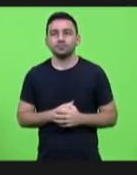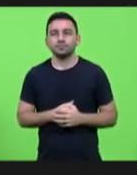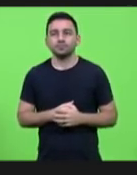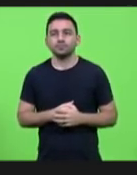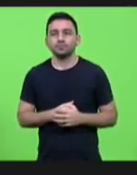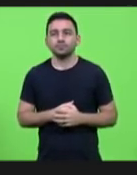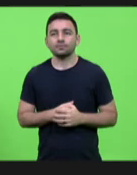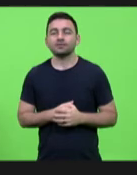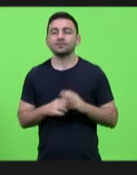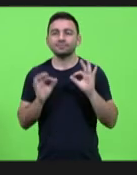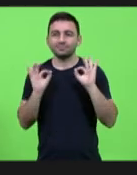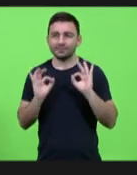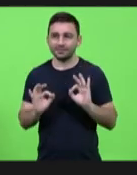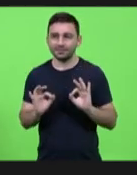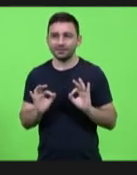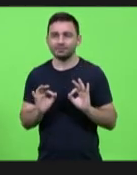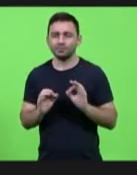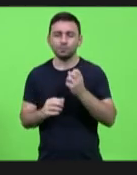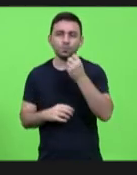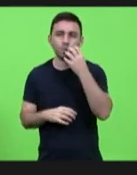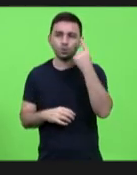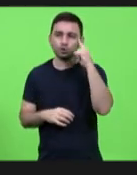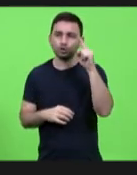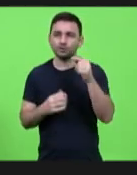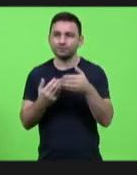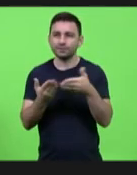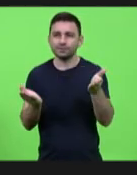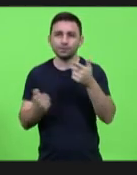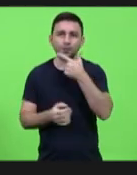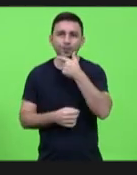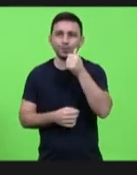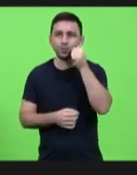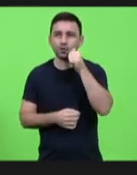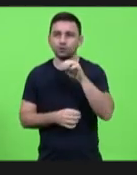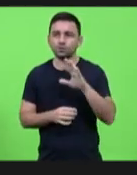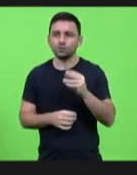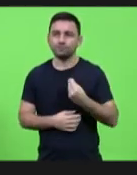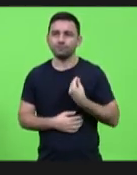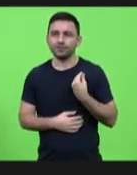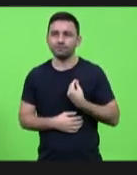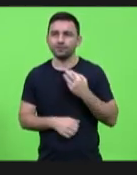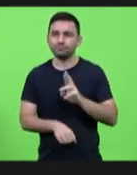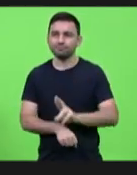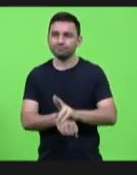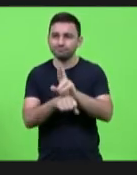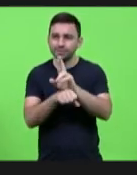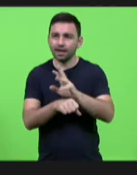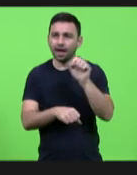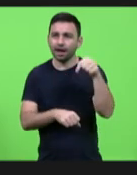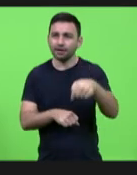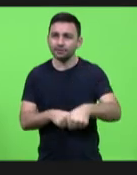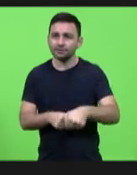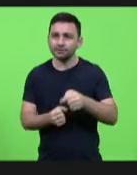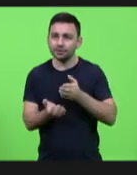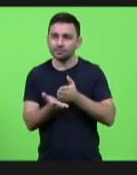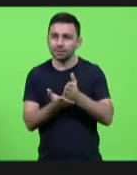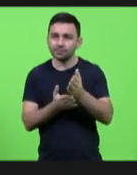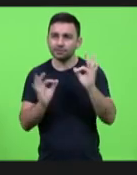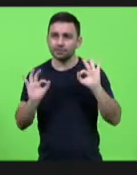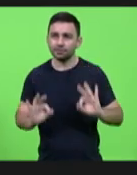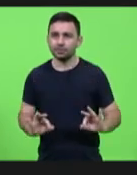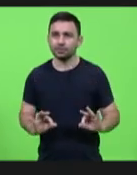Com certeza. Bom dia, bom dia a todos, todas, colegas, todos que estão aí representando esse importante segmento. Com certeza.